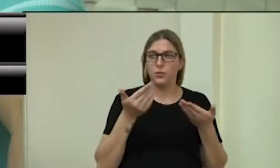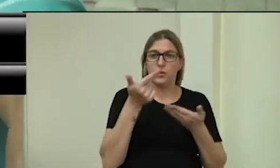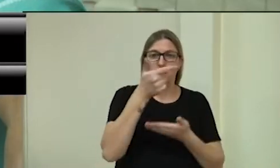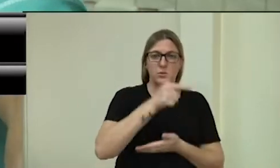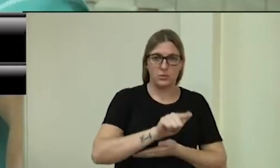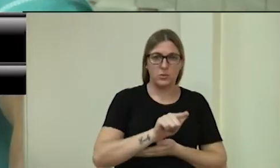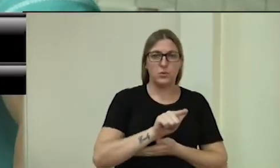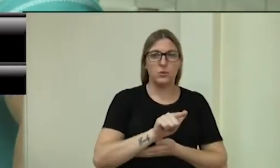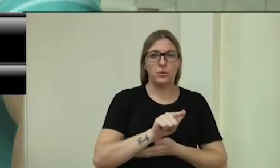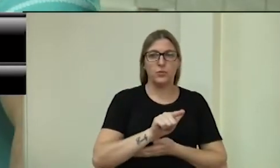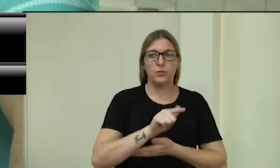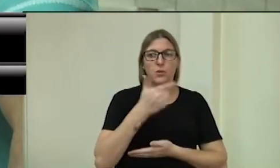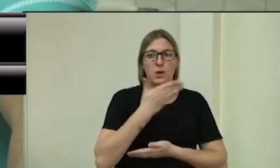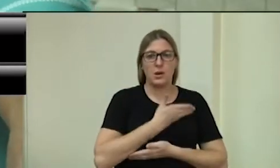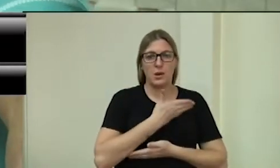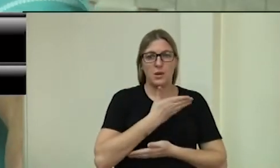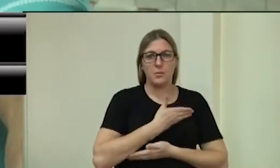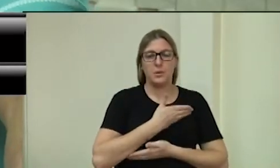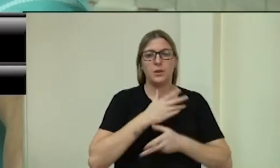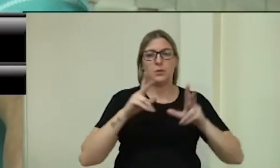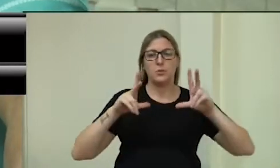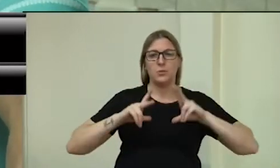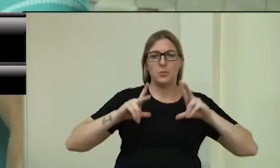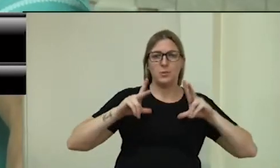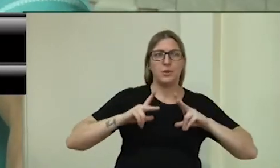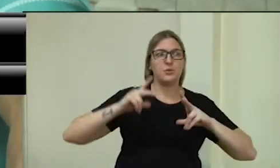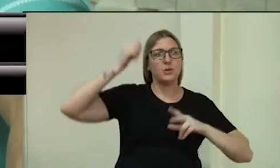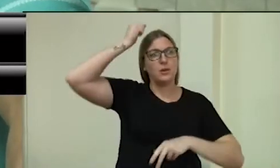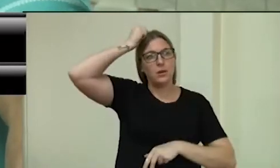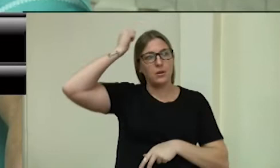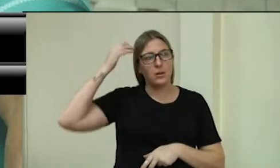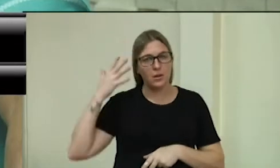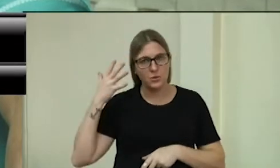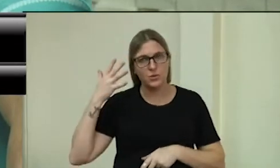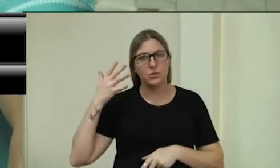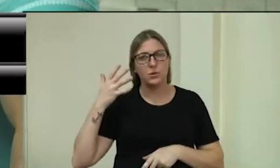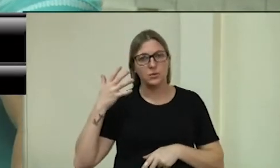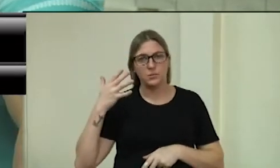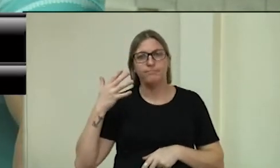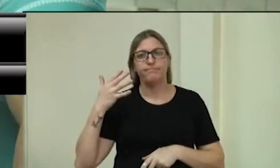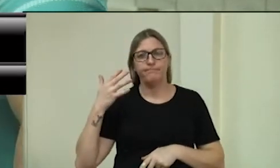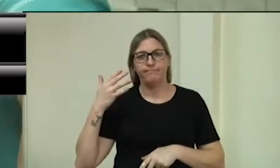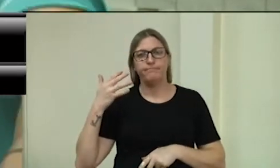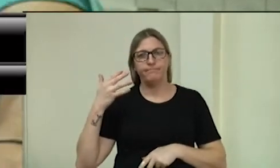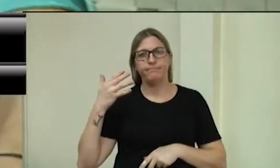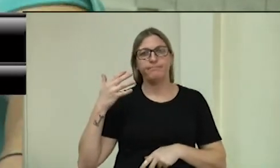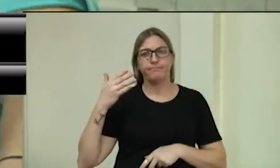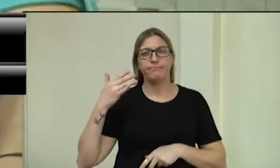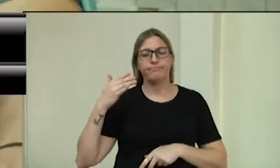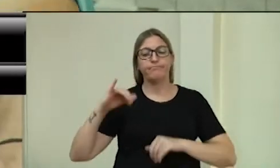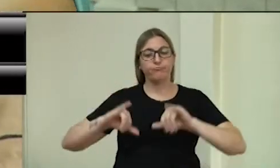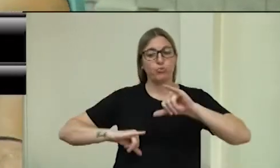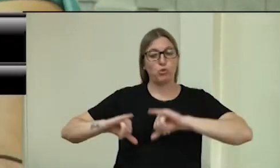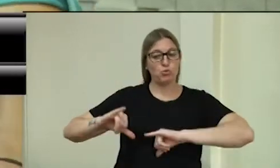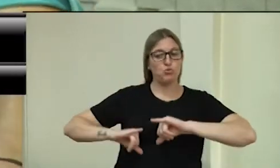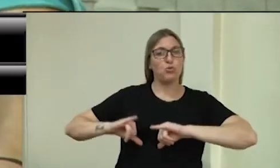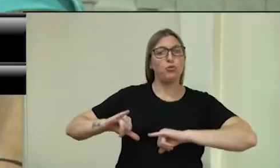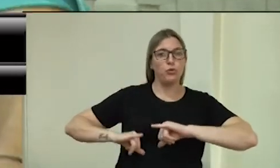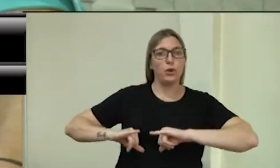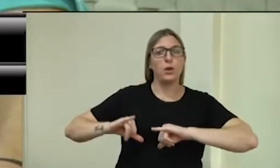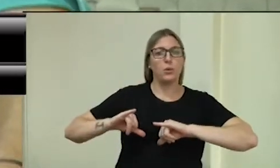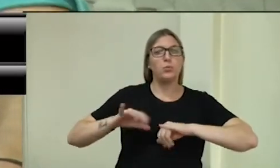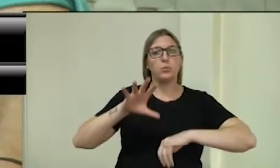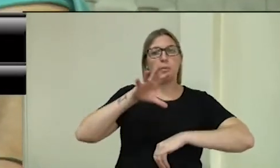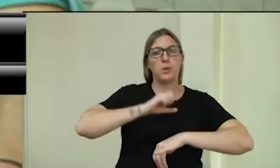amigo particular, Nadir Barbosa, que passou por essa doença do